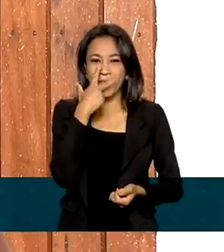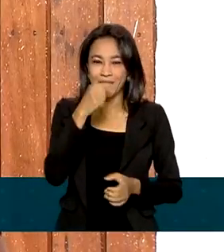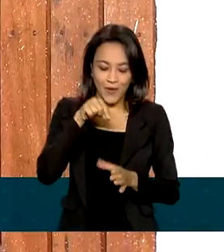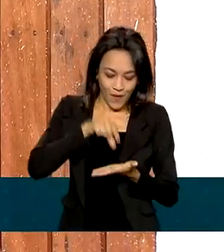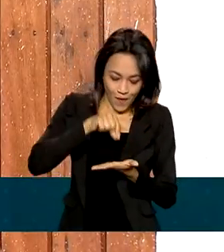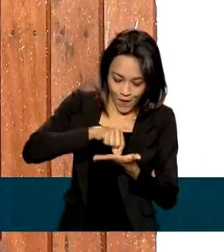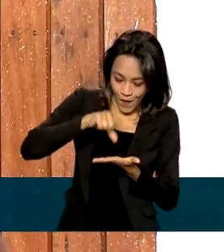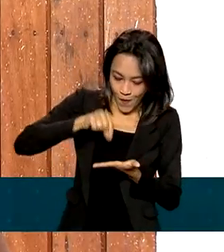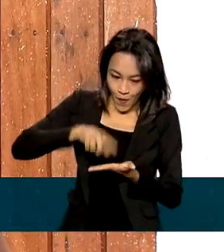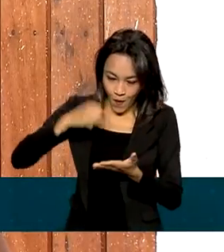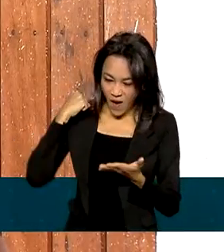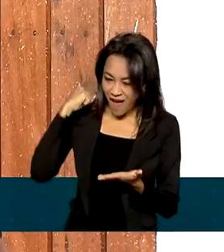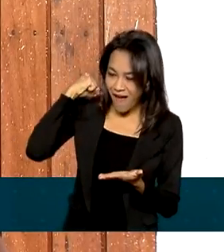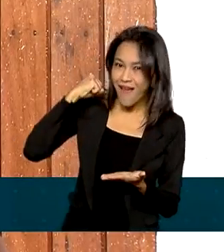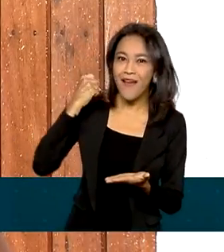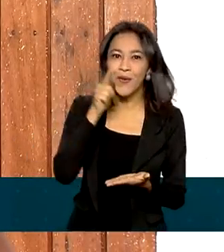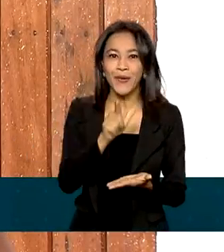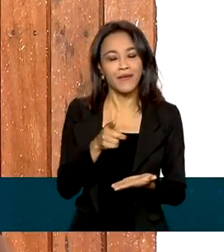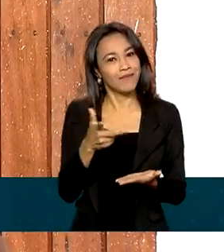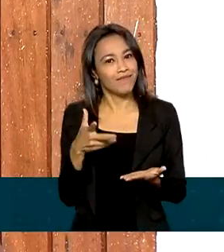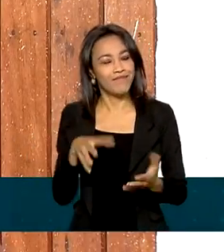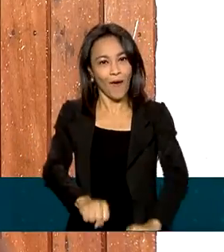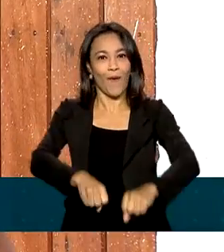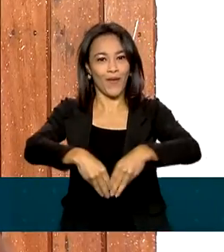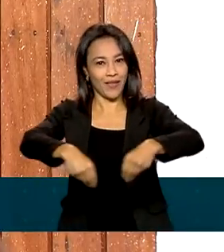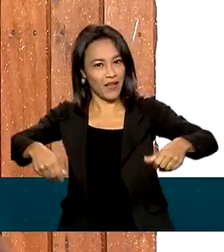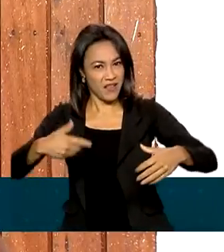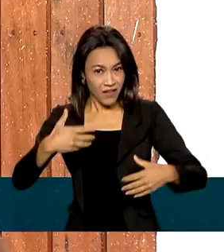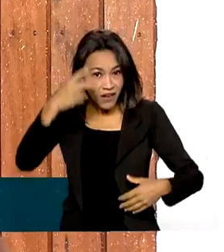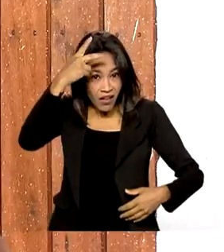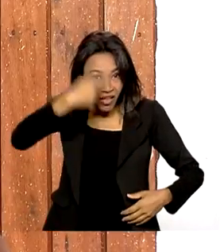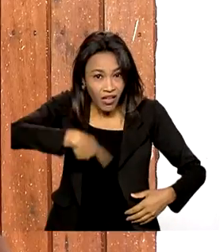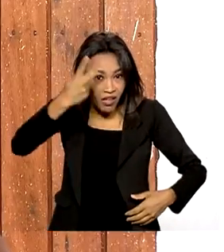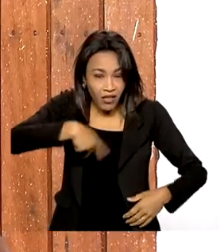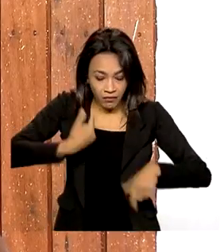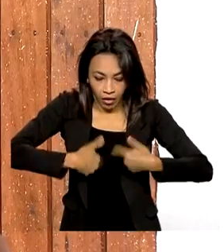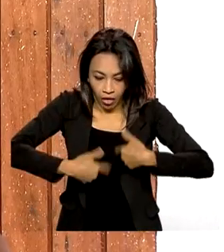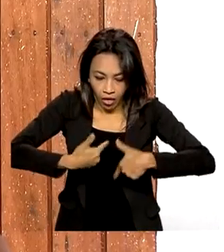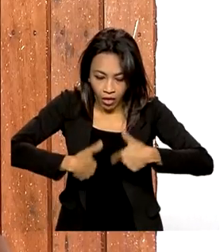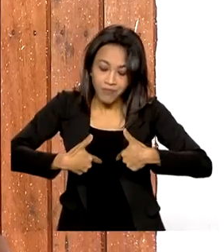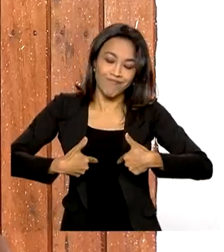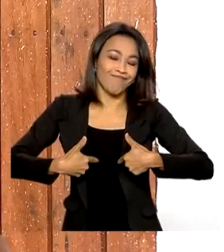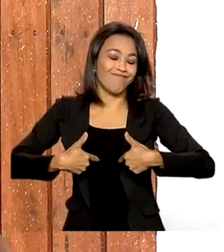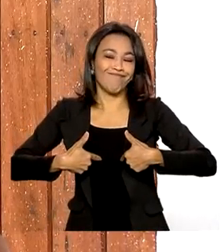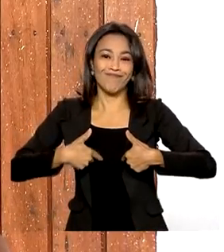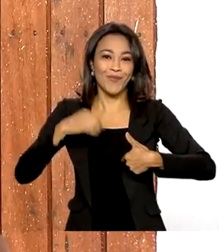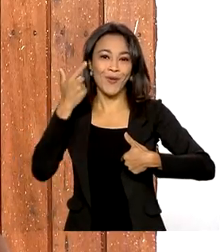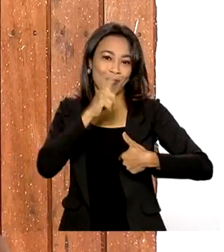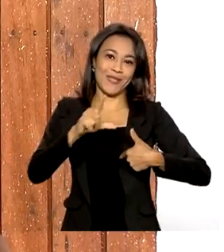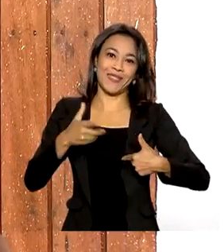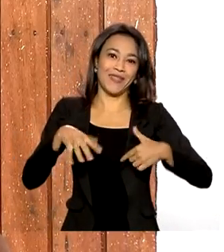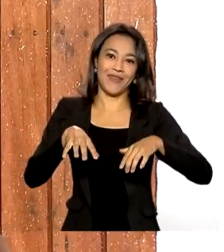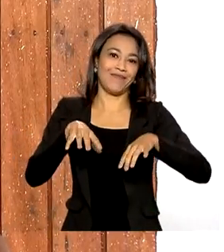loteria. Porque, por nossas condições, gente não teria como comprar uma terra dessa.